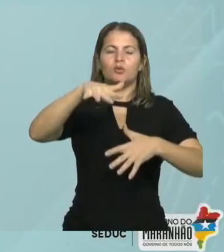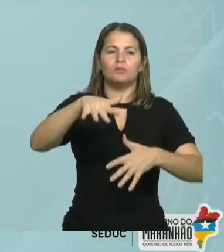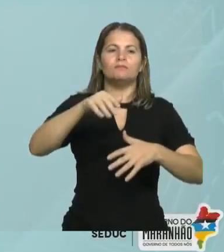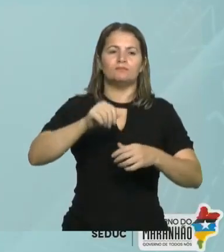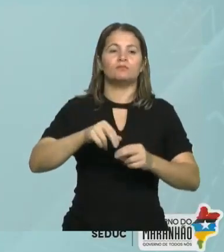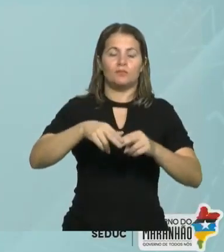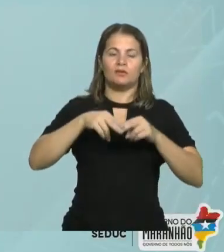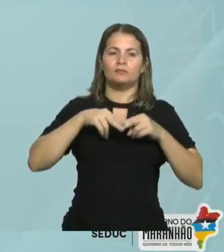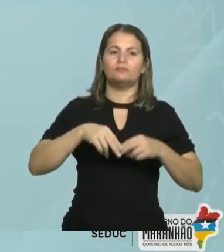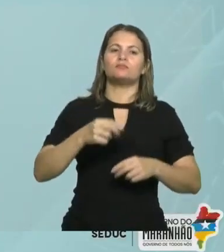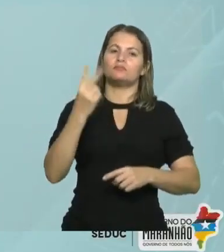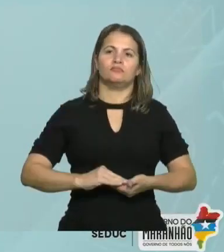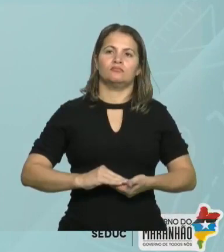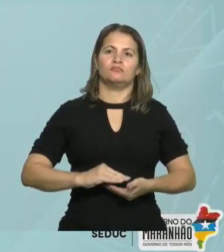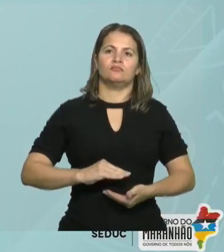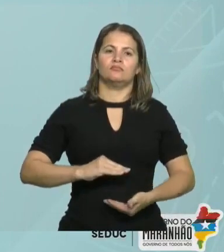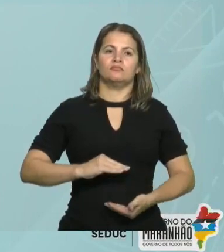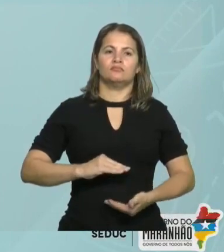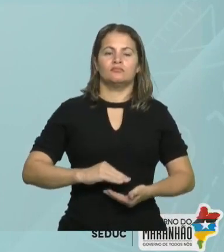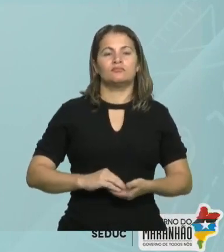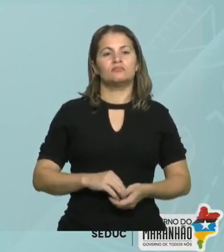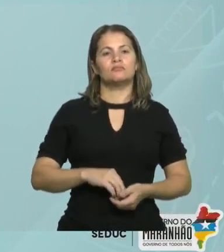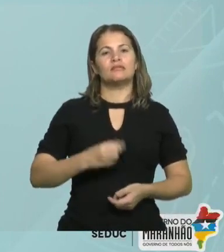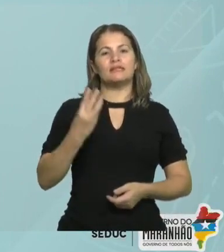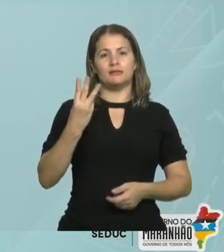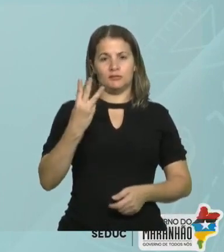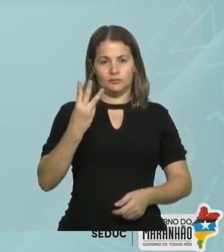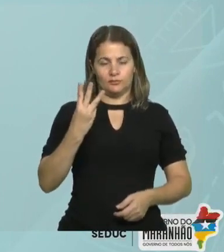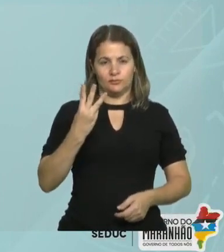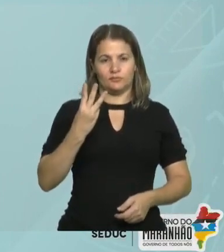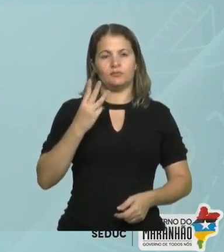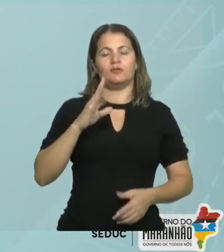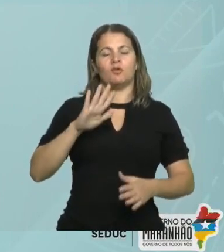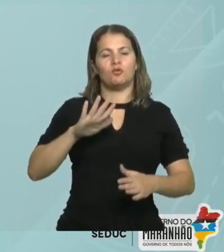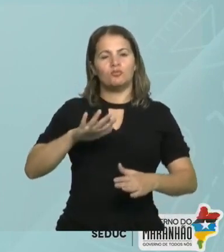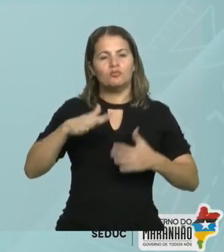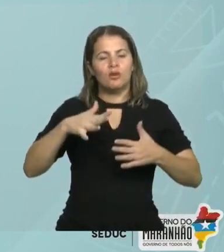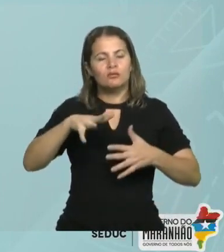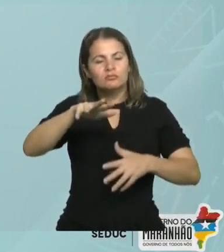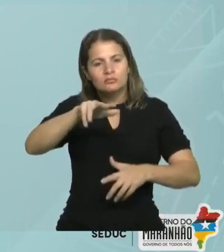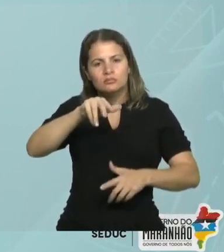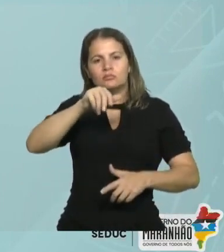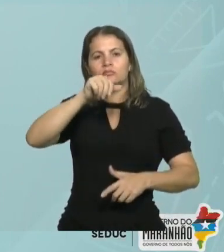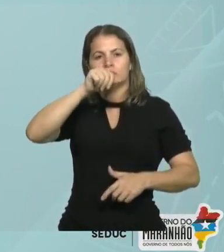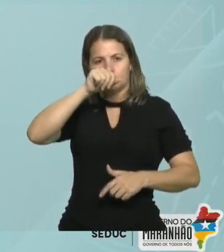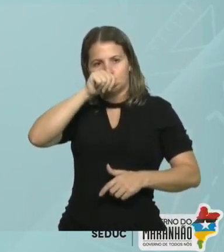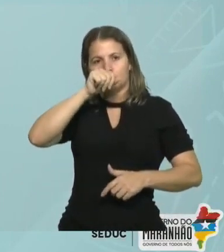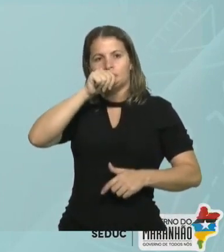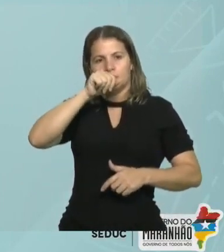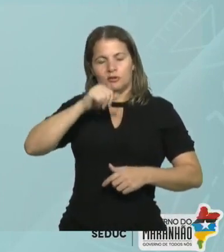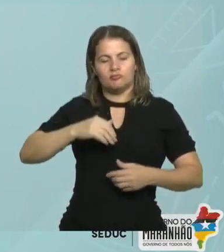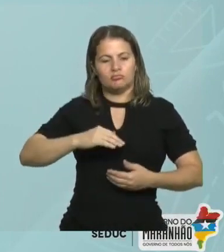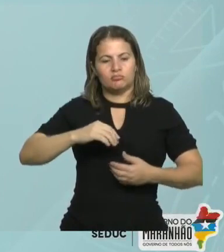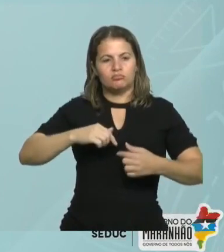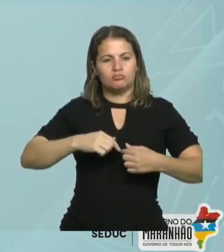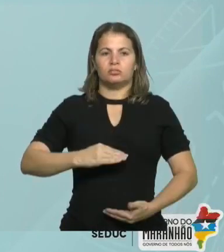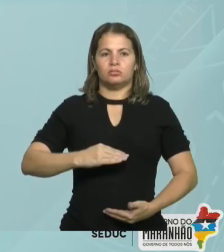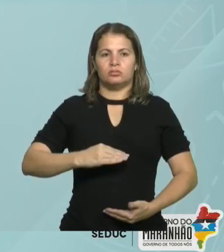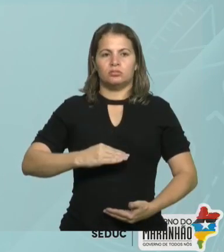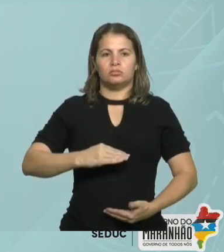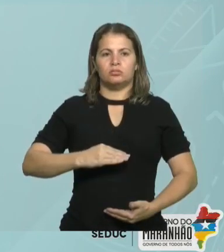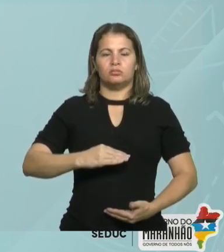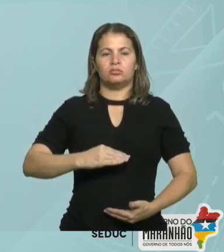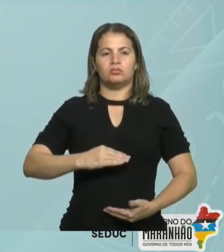verdadeiro. Item 3. Durante a expiração, o volume torácico aumenta